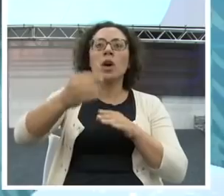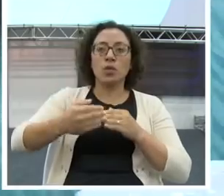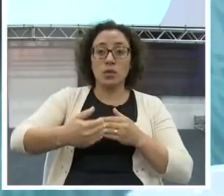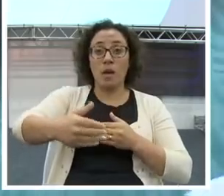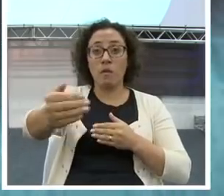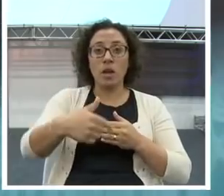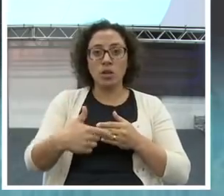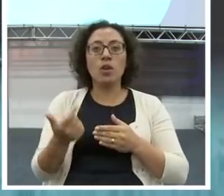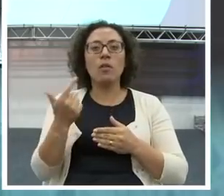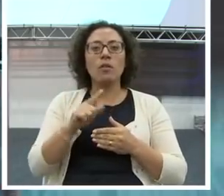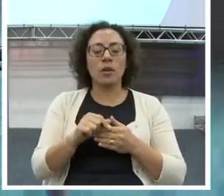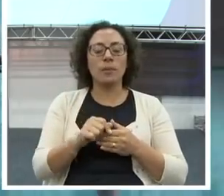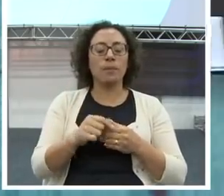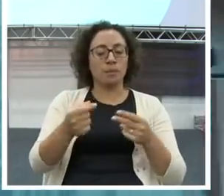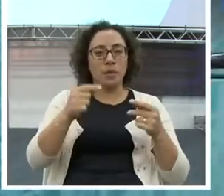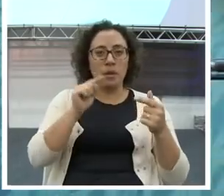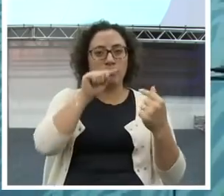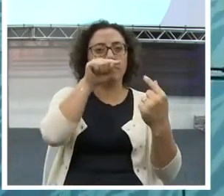Meta de palestras.